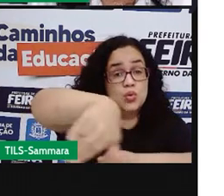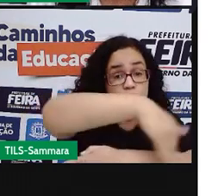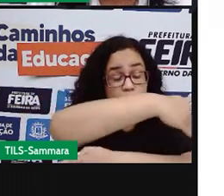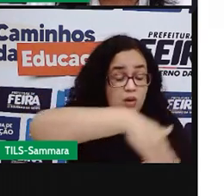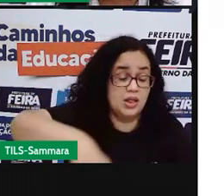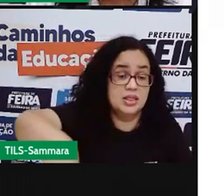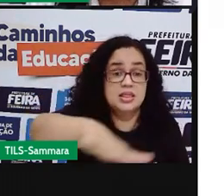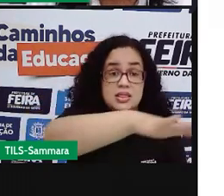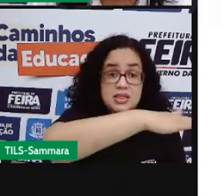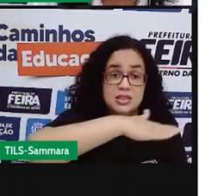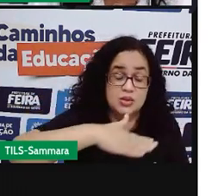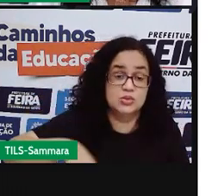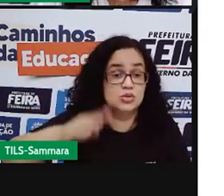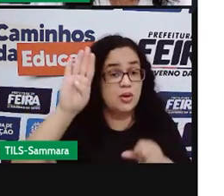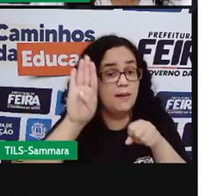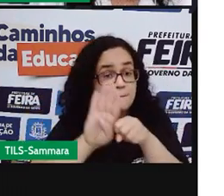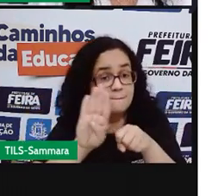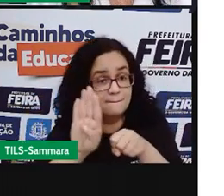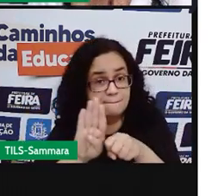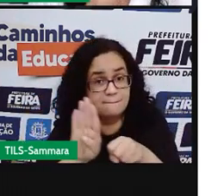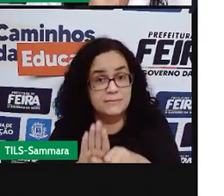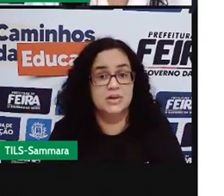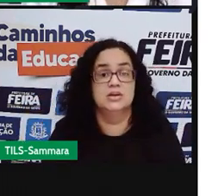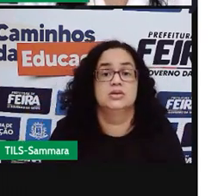na pracinha do nosso bairro.